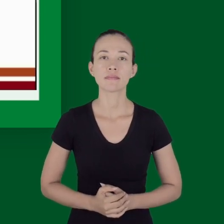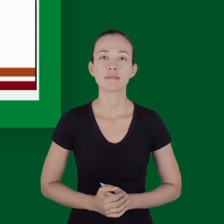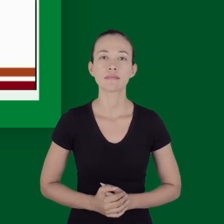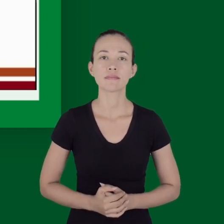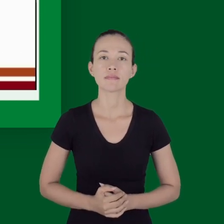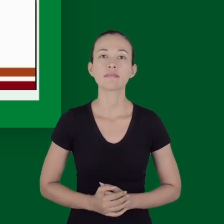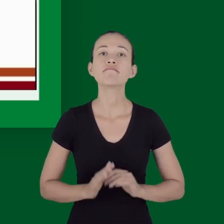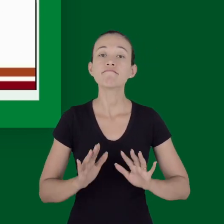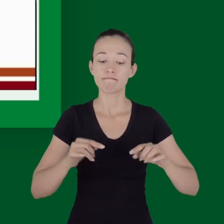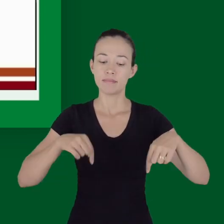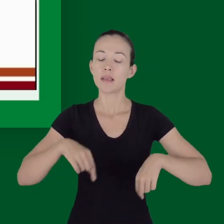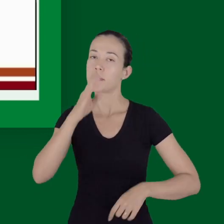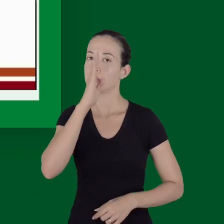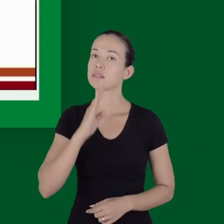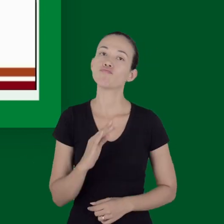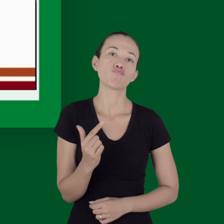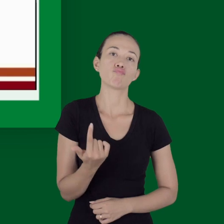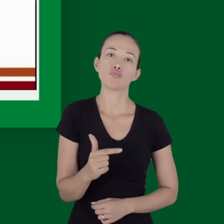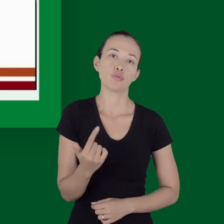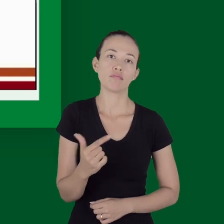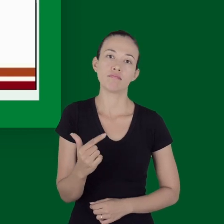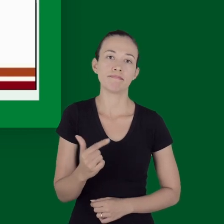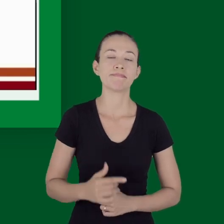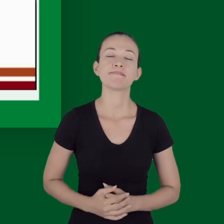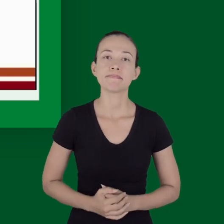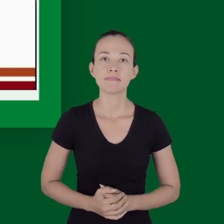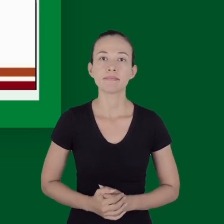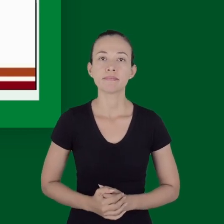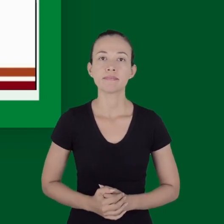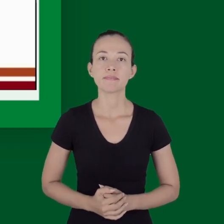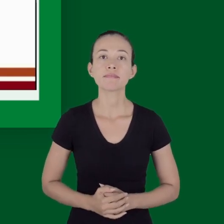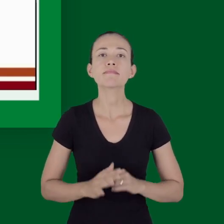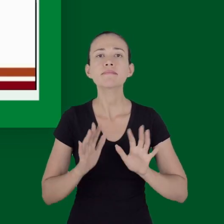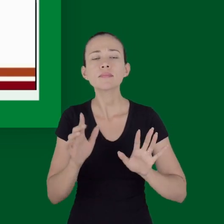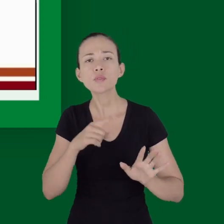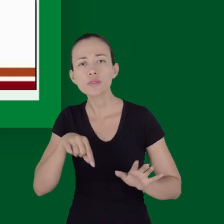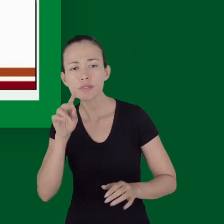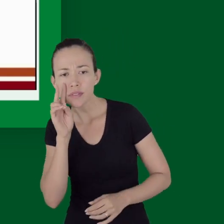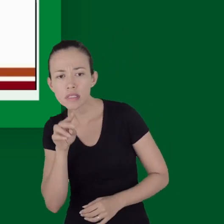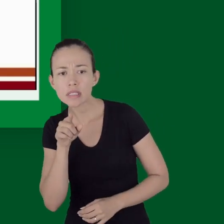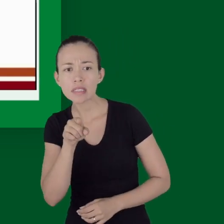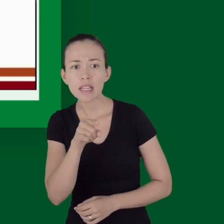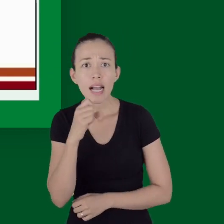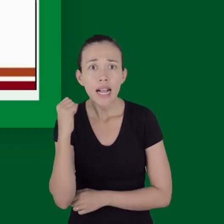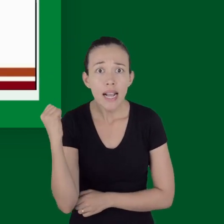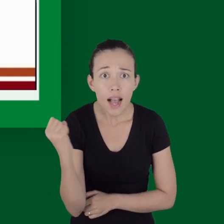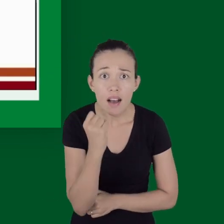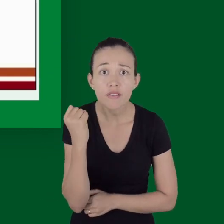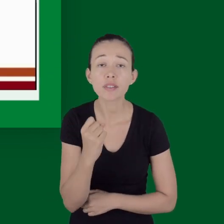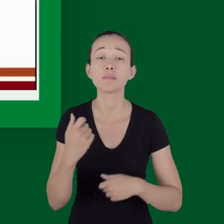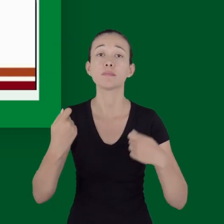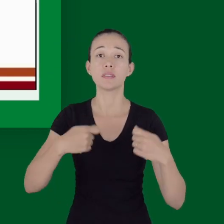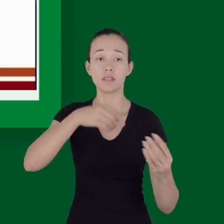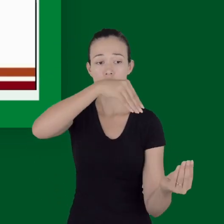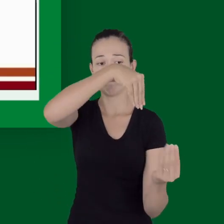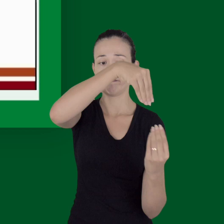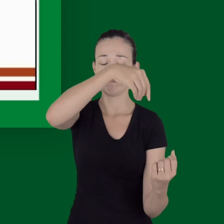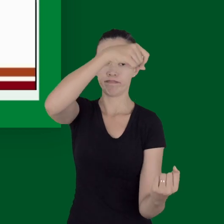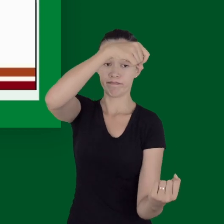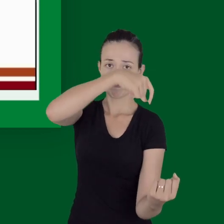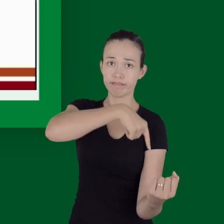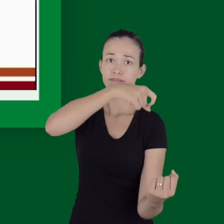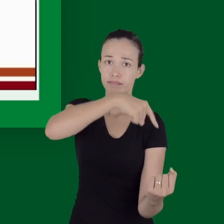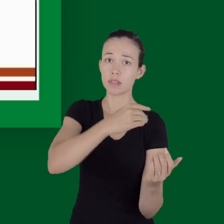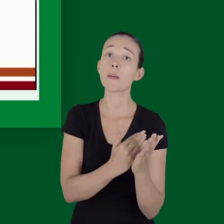num cenário ideal na maioria das vezes a reposição de sangue é impraticável no APH. A gente tem relato de algumas experiências